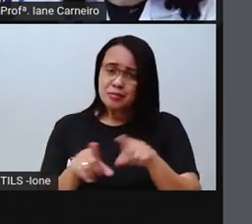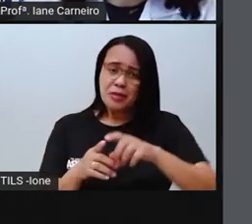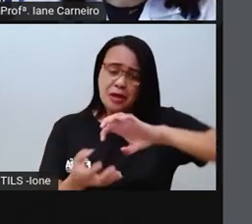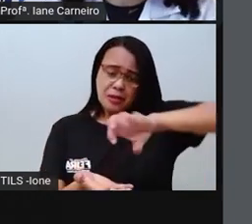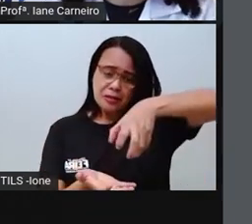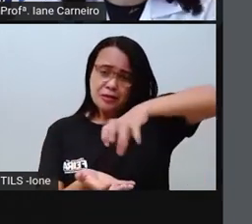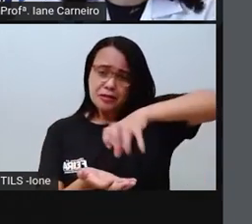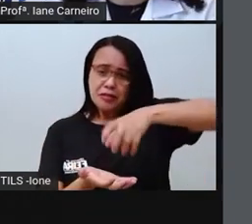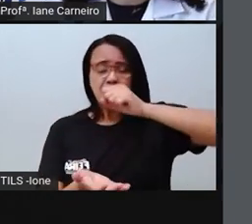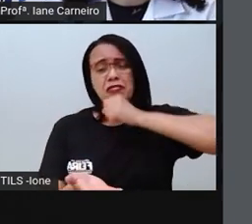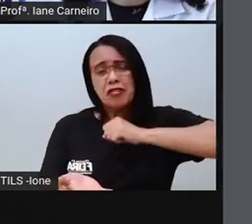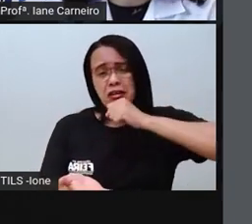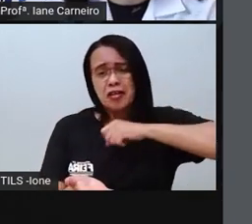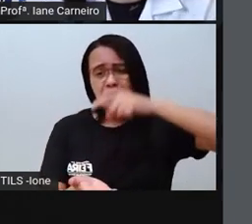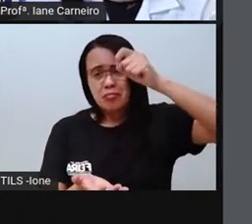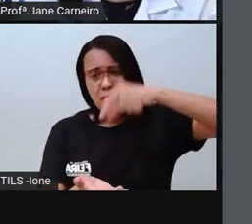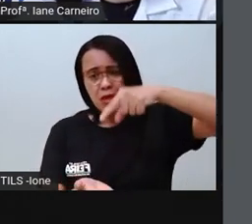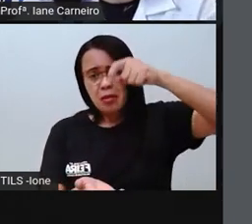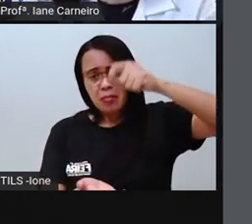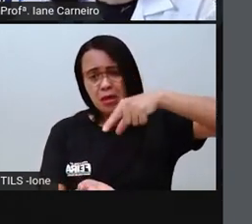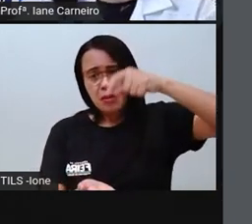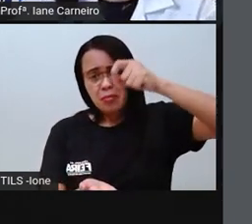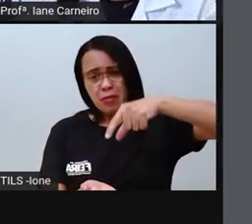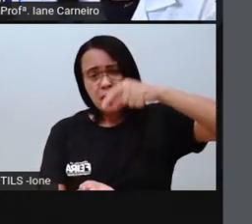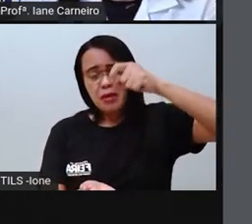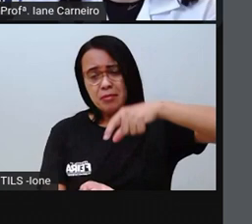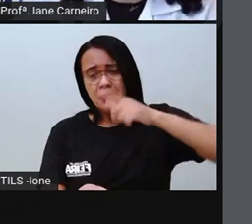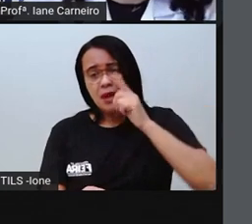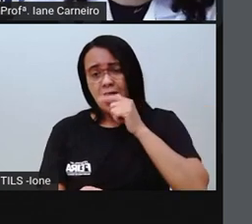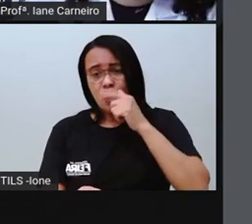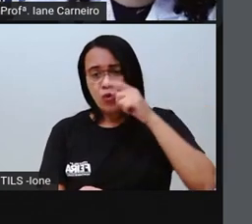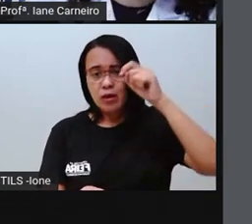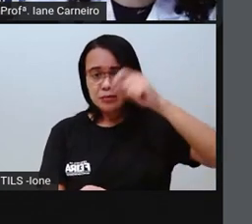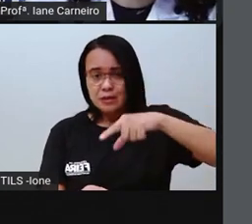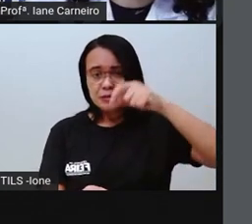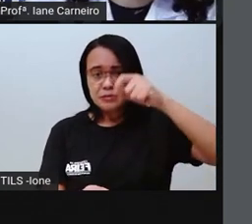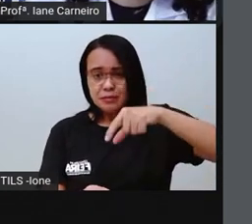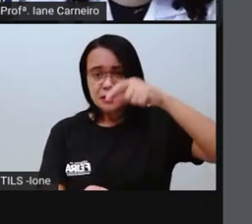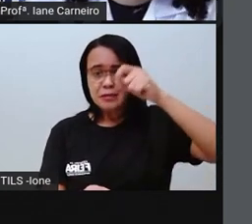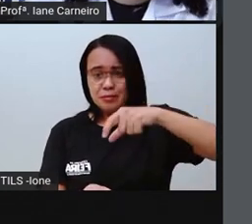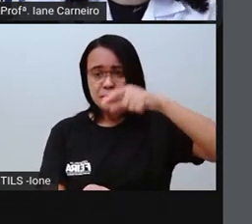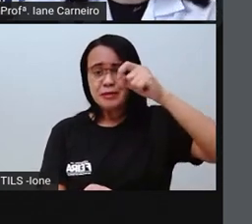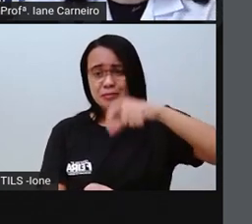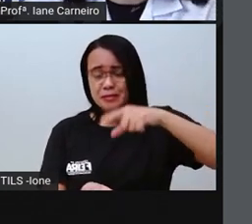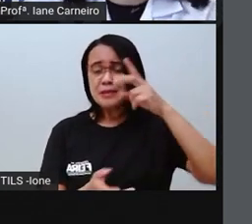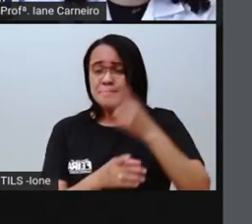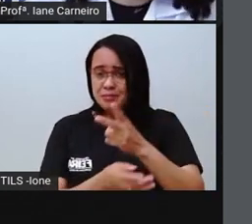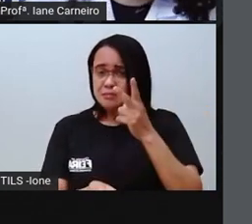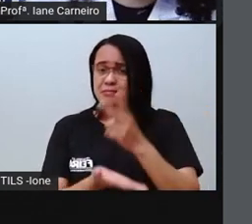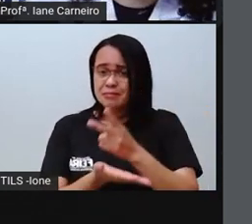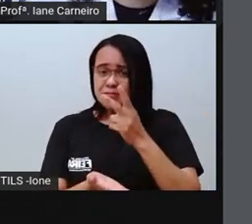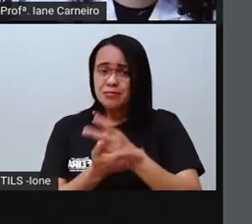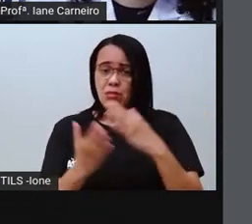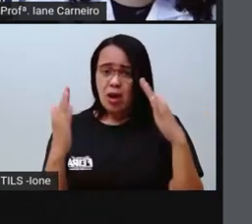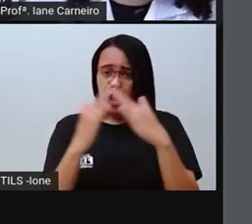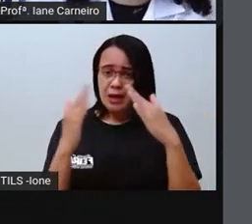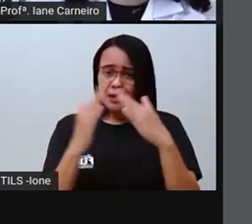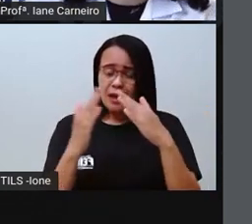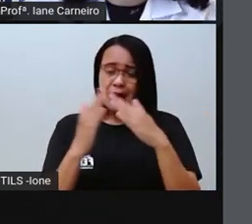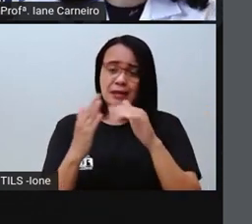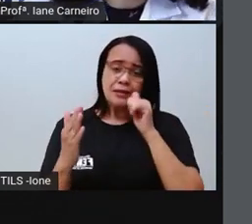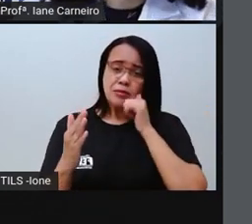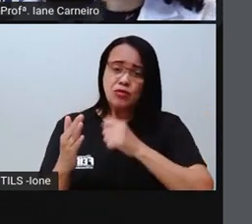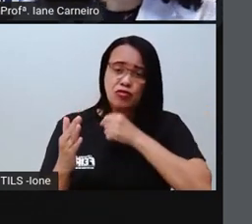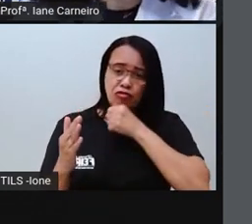vivia resfriada, pingando água, plim, plim, pelo nariz da torneira. A casa da dona velha